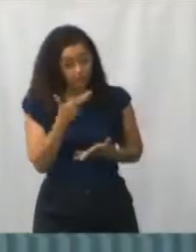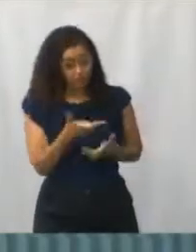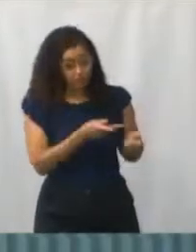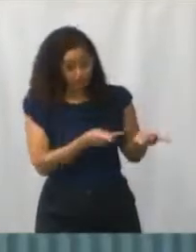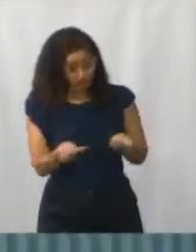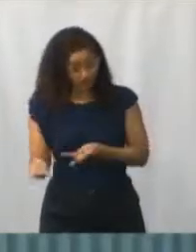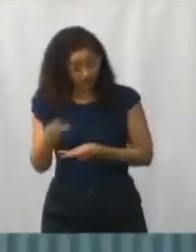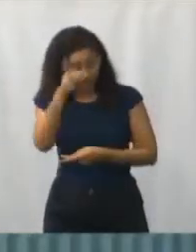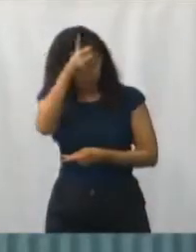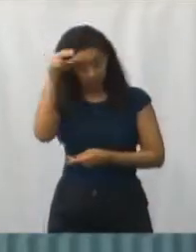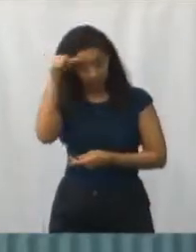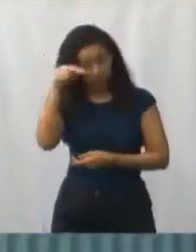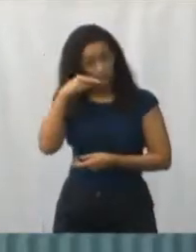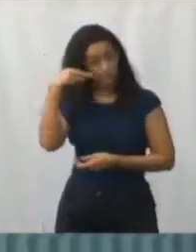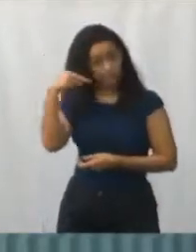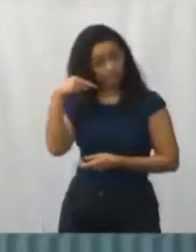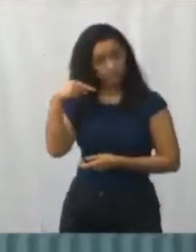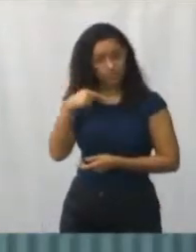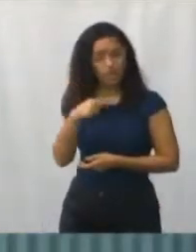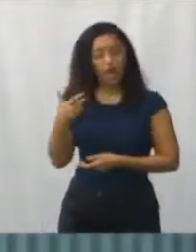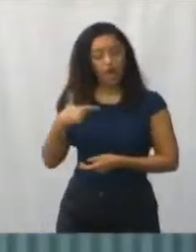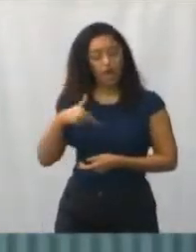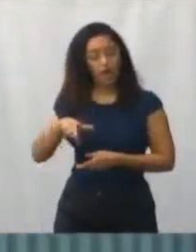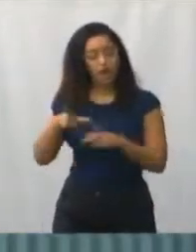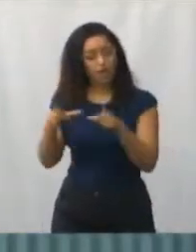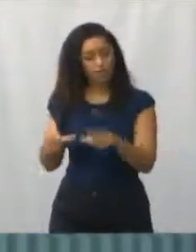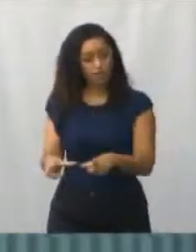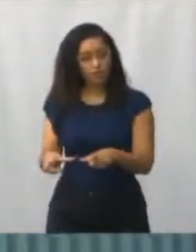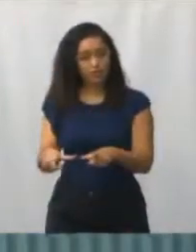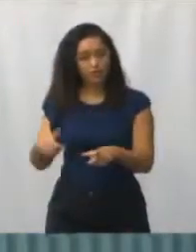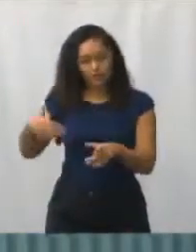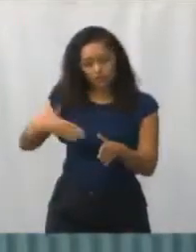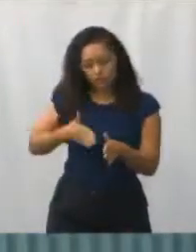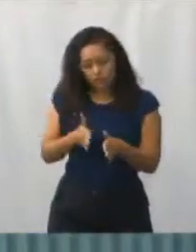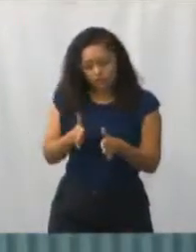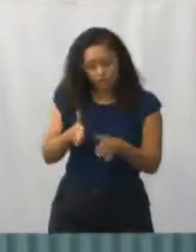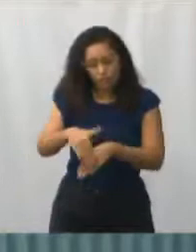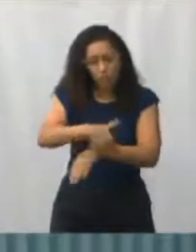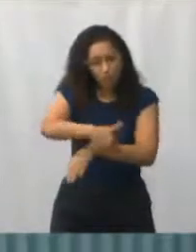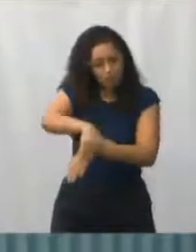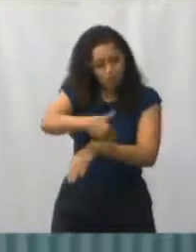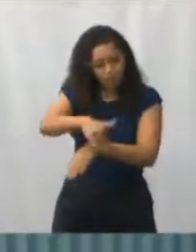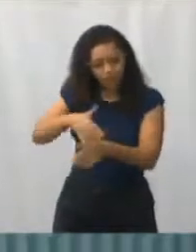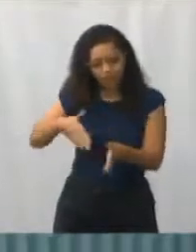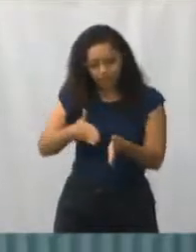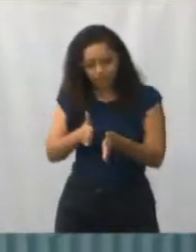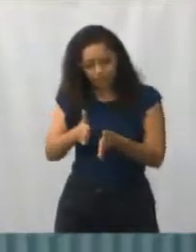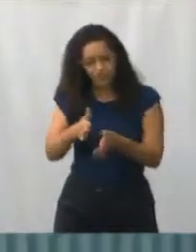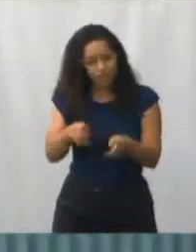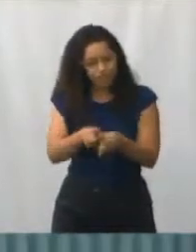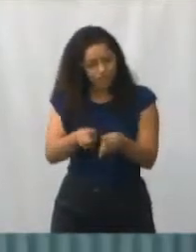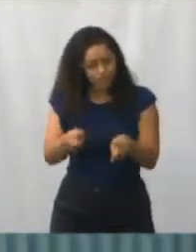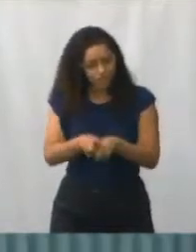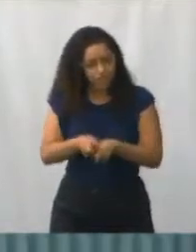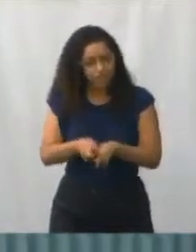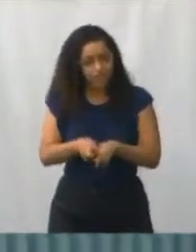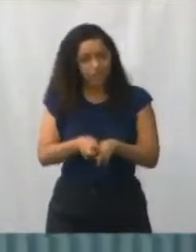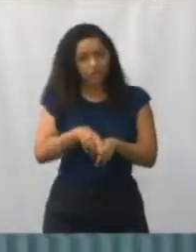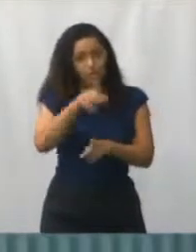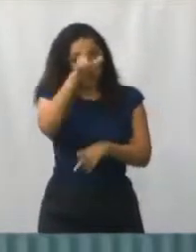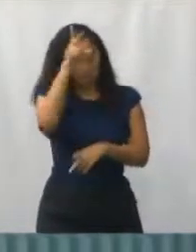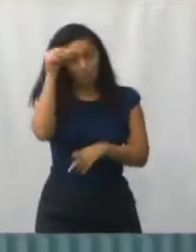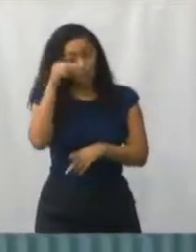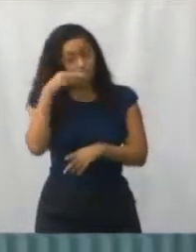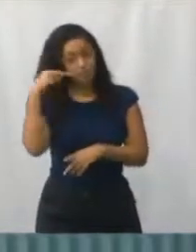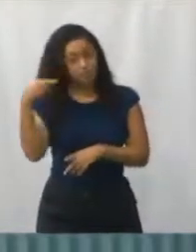na Rua Marins Alvarino, que é uma rua onde esse vereador fez uma luta importante lá para que o Estado